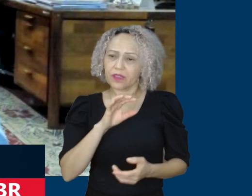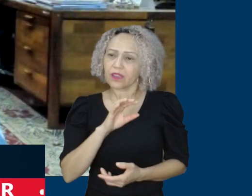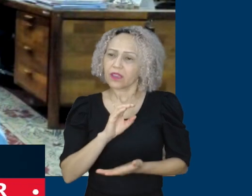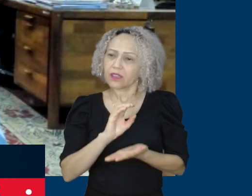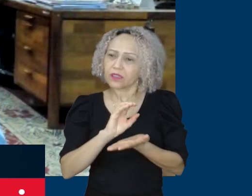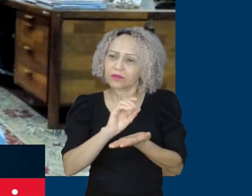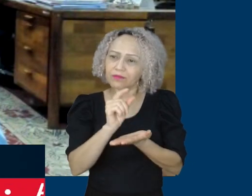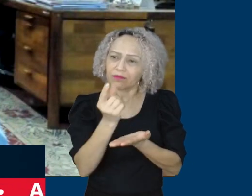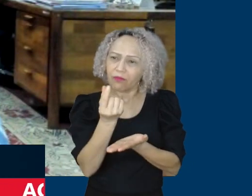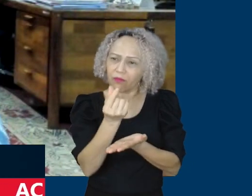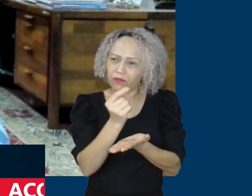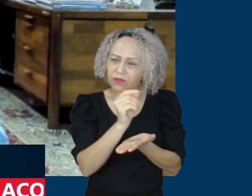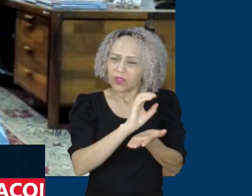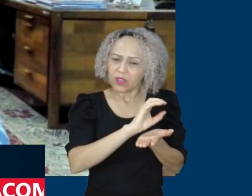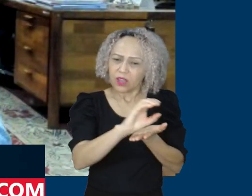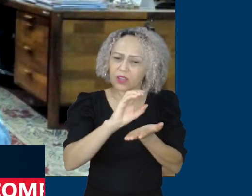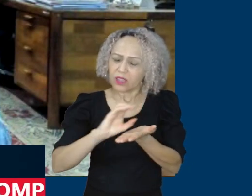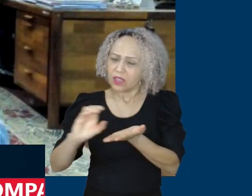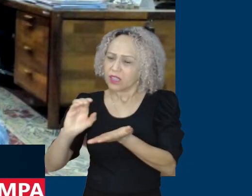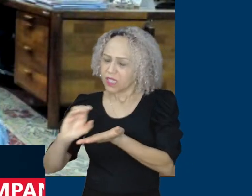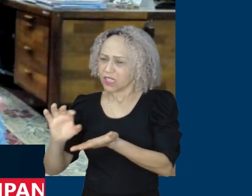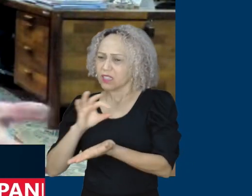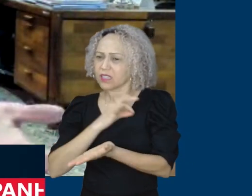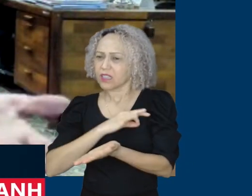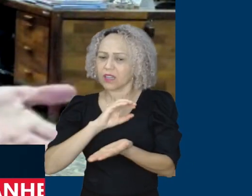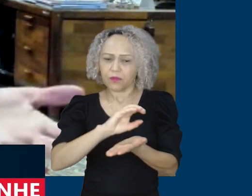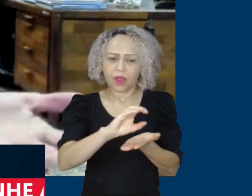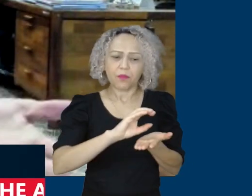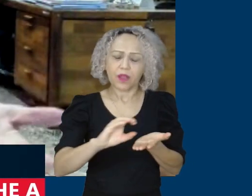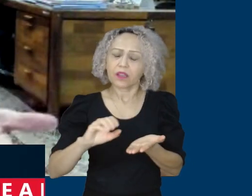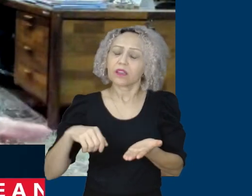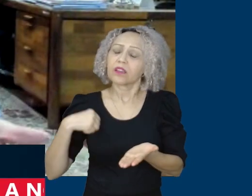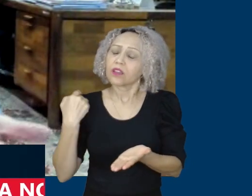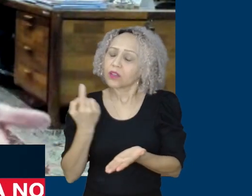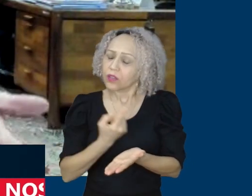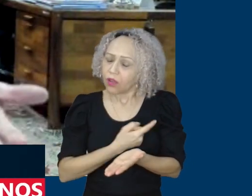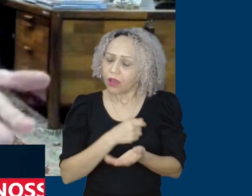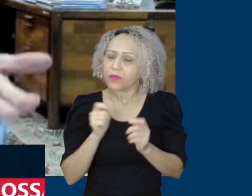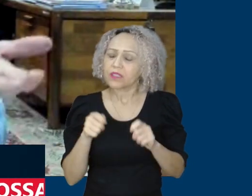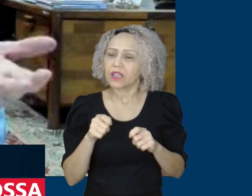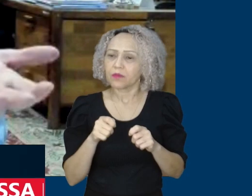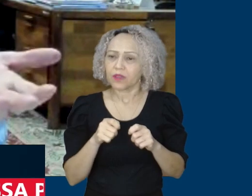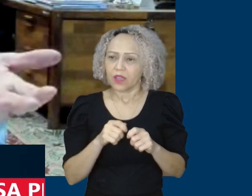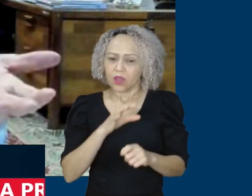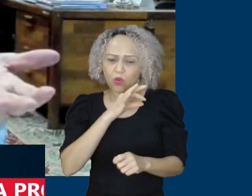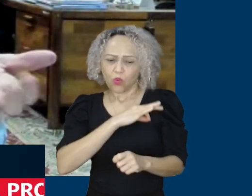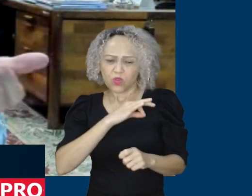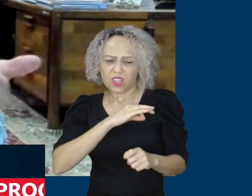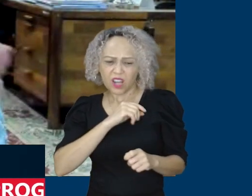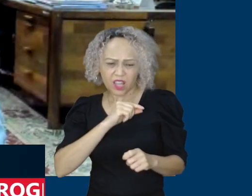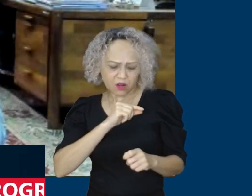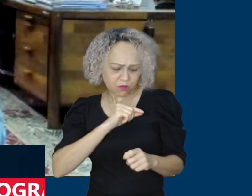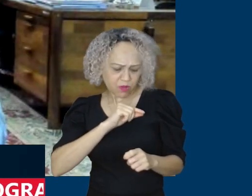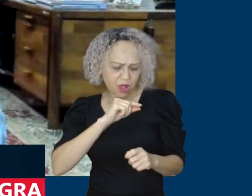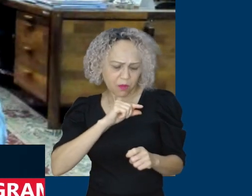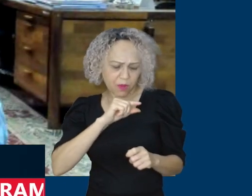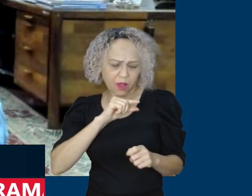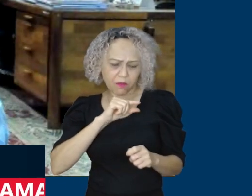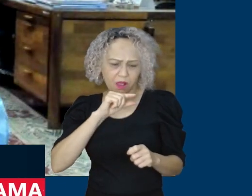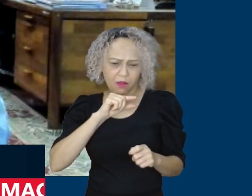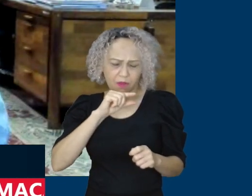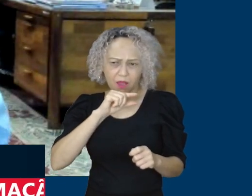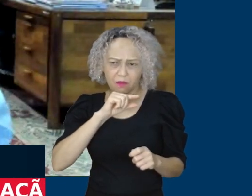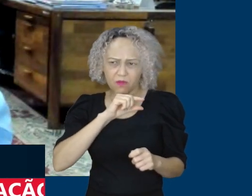porque nós precisamos fazer com que os salários baixos vá crescendo nesse processo de forma real,